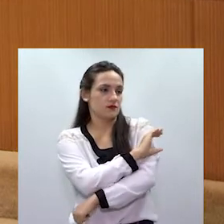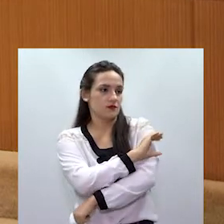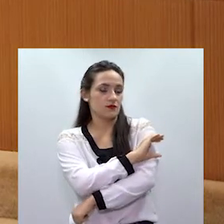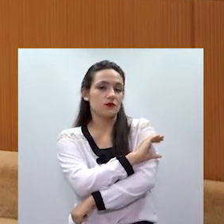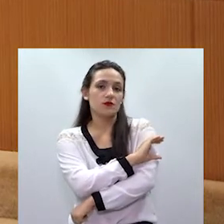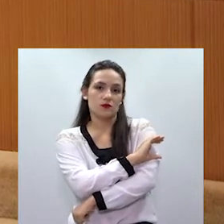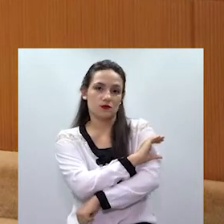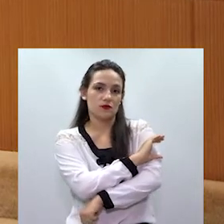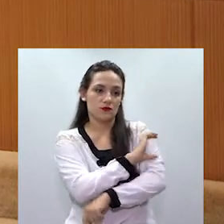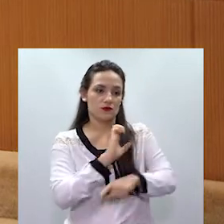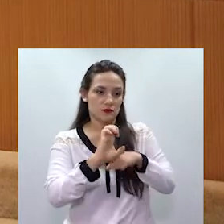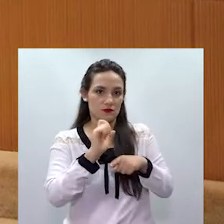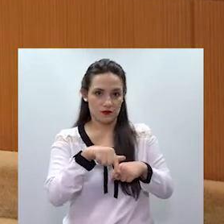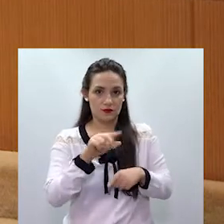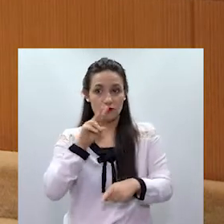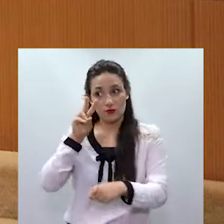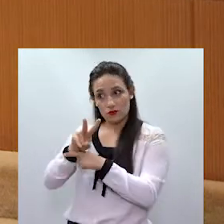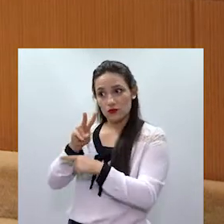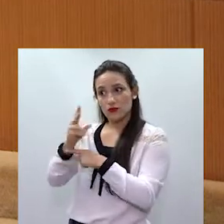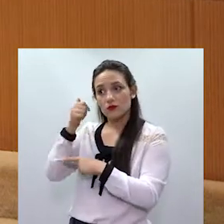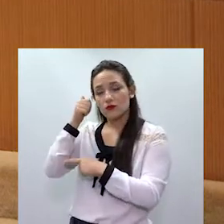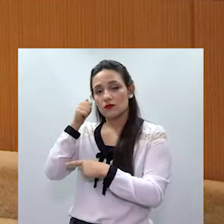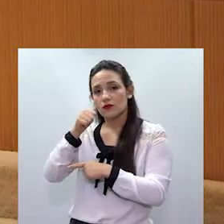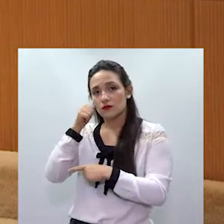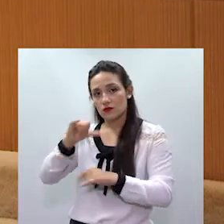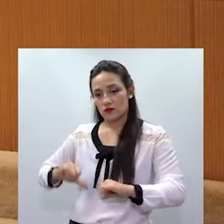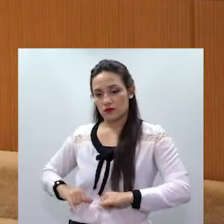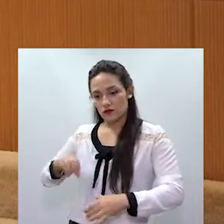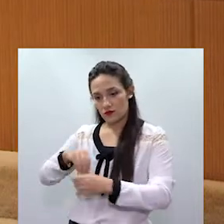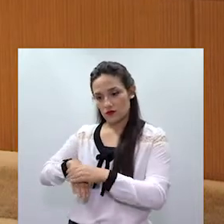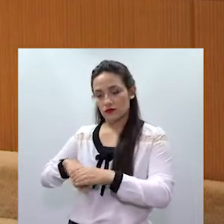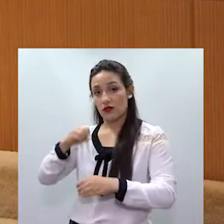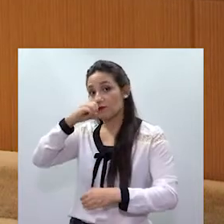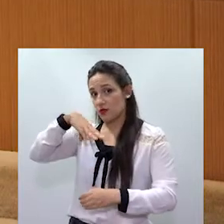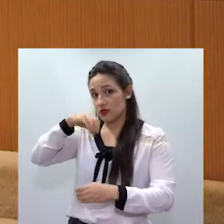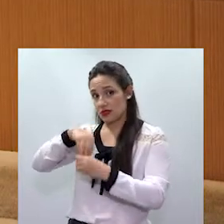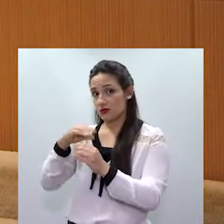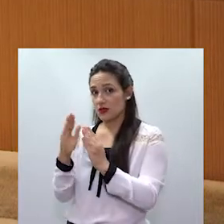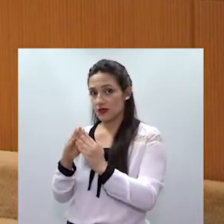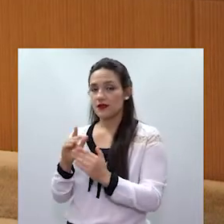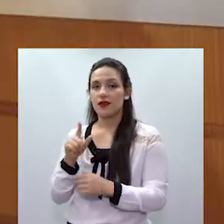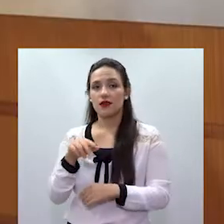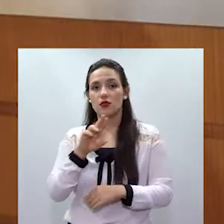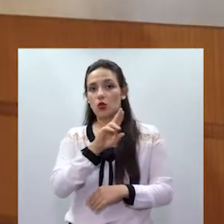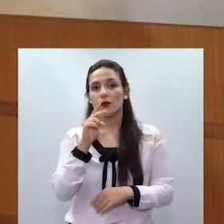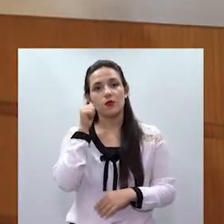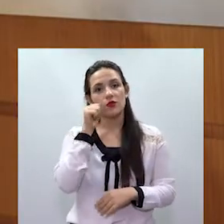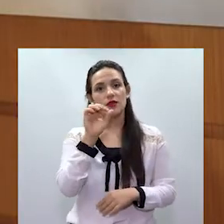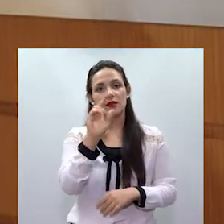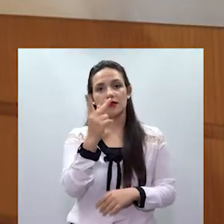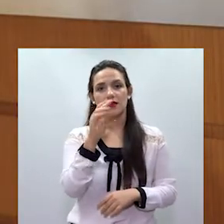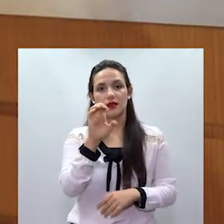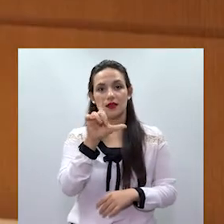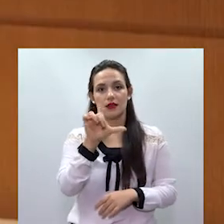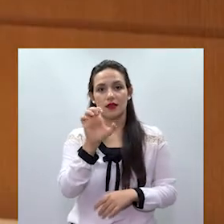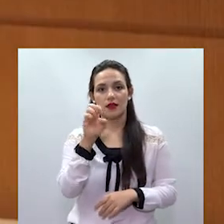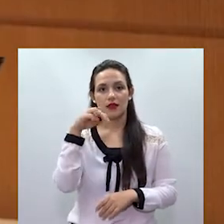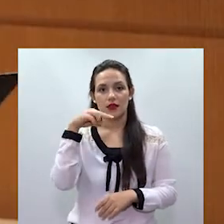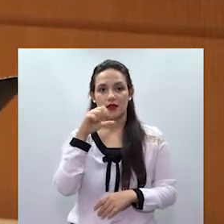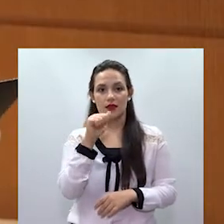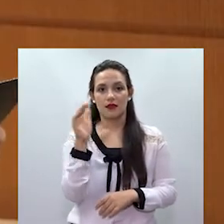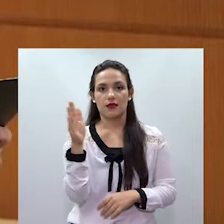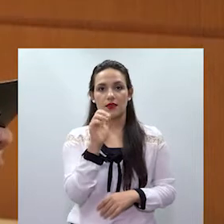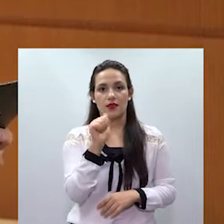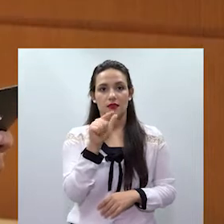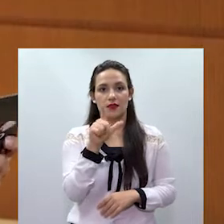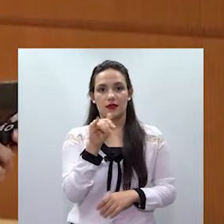de violência doméstica e familiar do Tribunal de Justiça, a juiz Helena Alice Machado Coelho. Mesmo